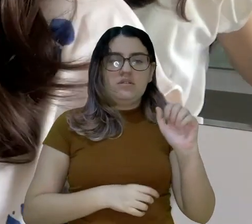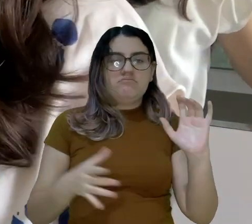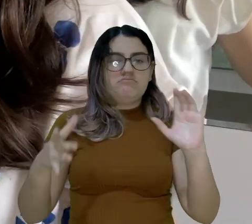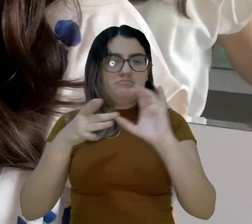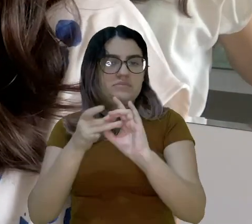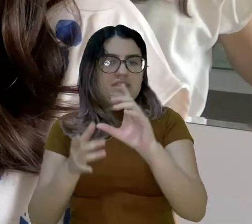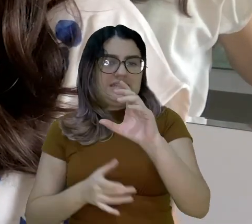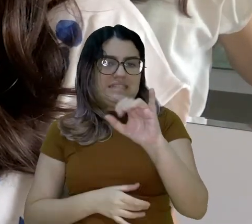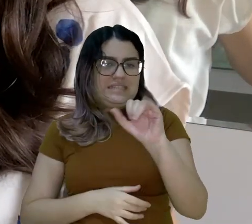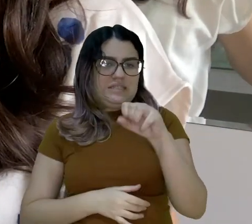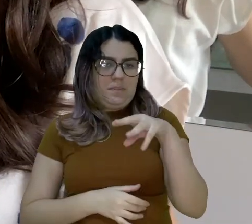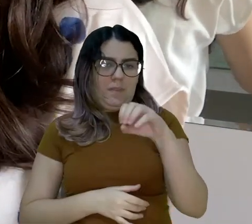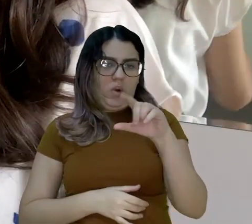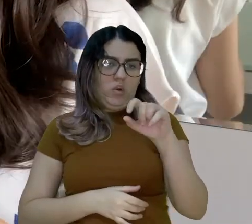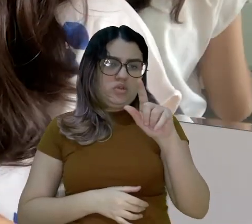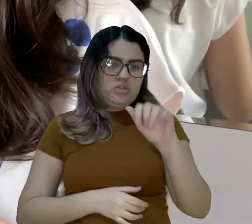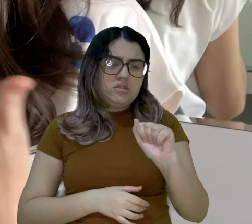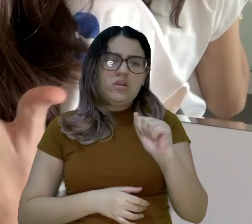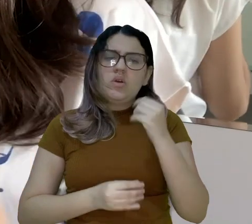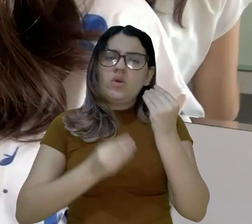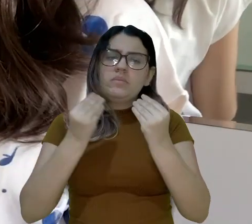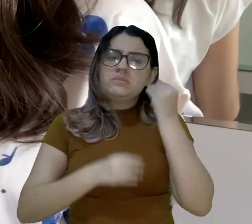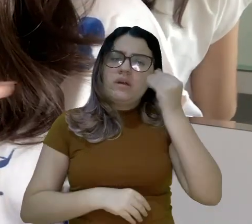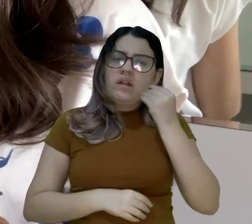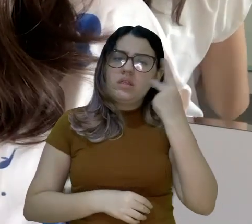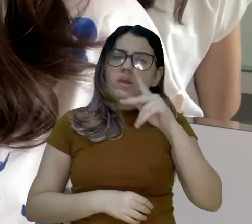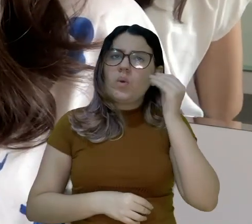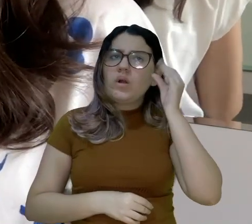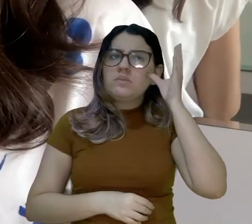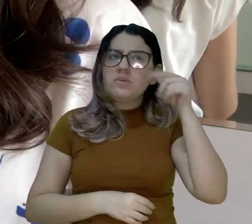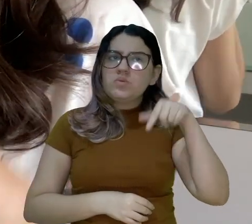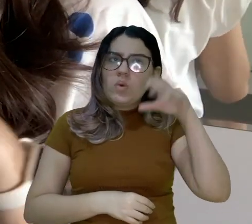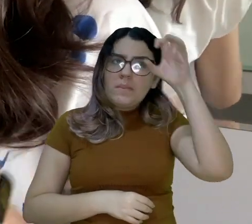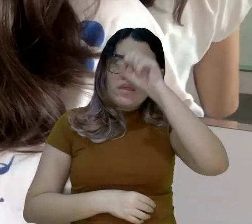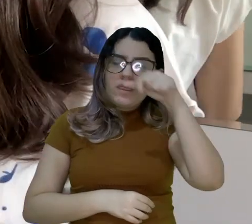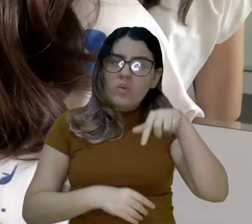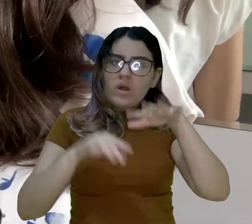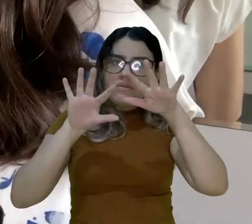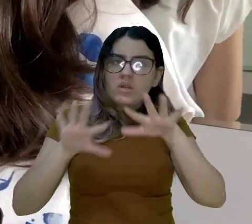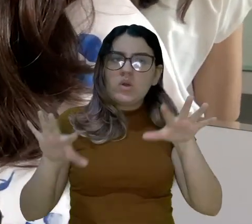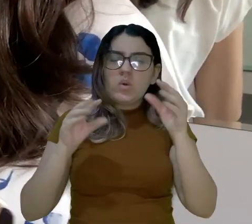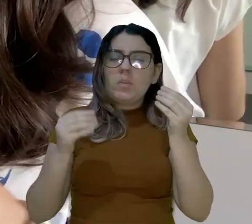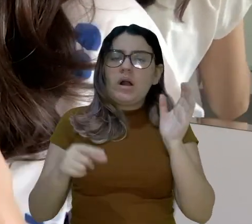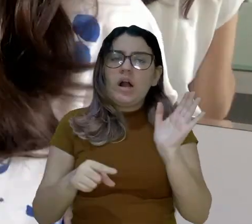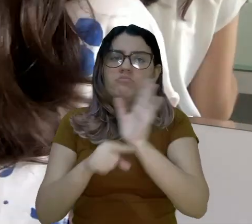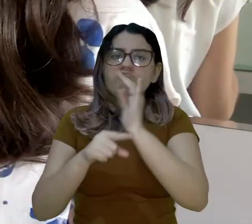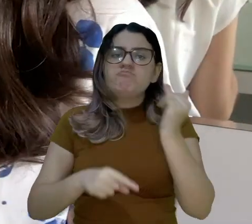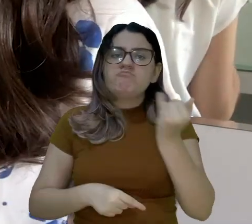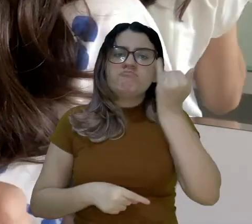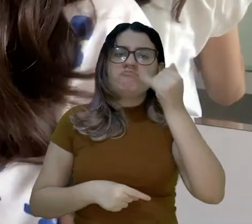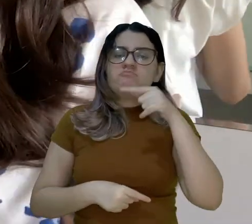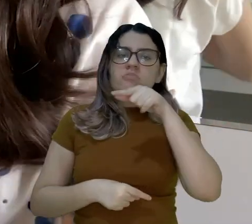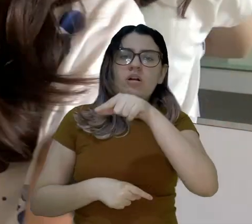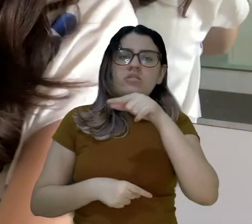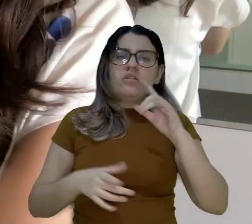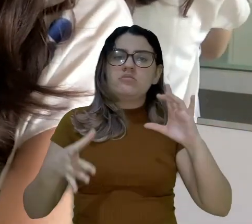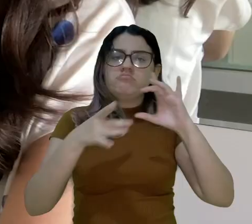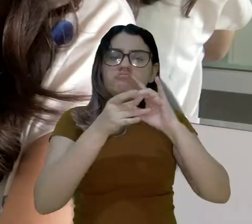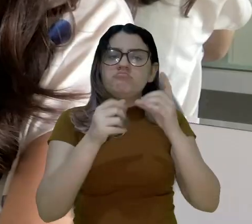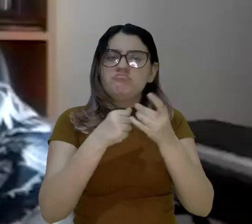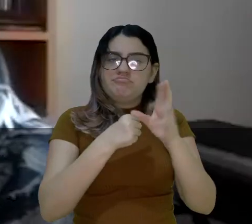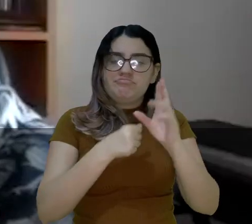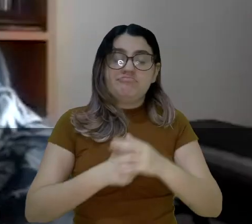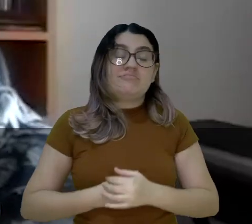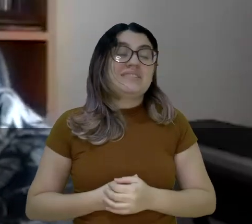aplicada à sismologia. Eu queria saber como é que a experiência e os conhecimentos que você adquiriu aqui na UFC foram importantes e contribuíram para